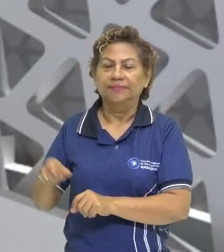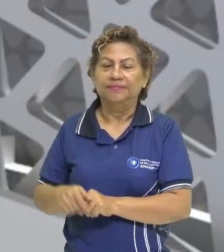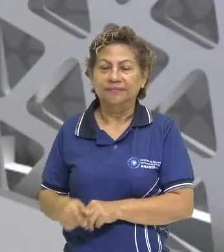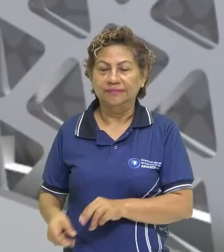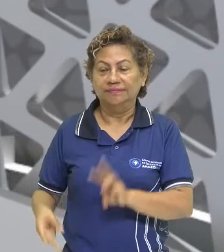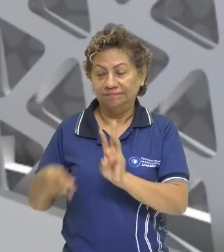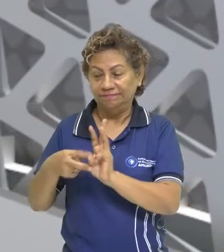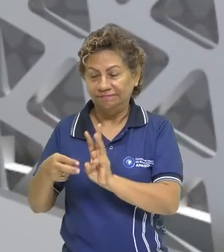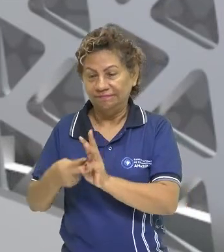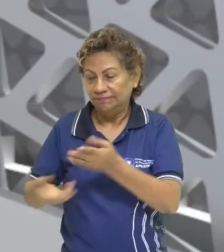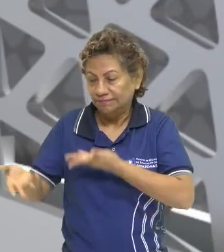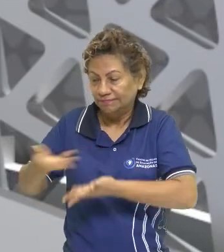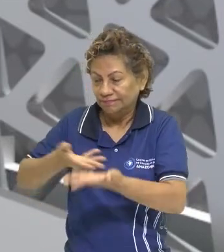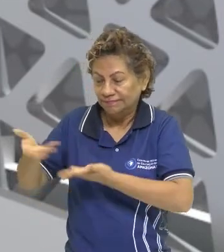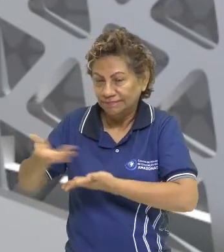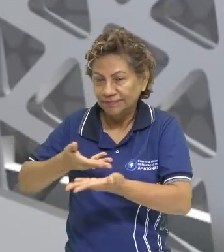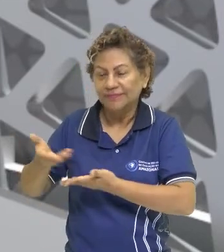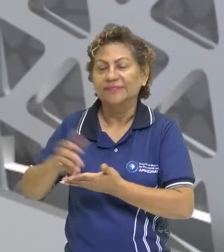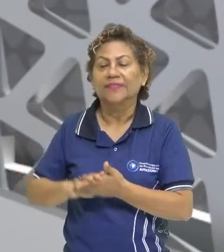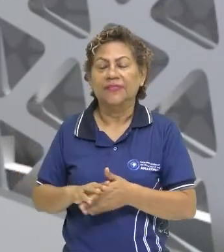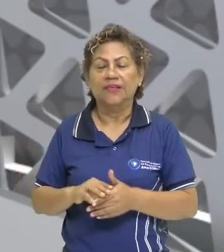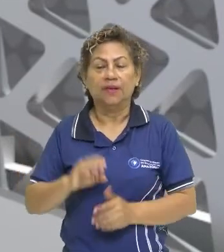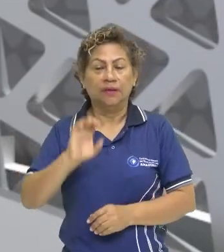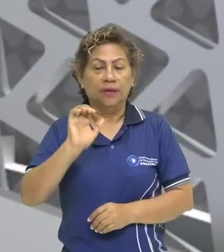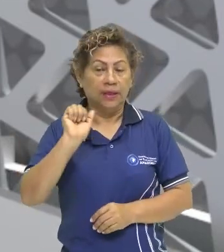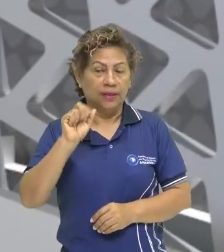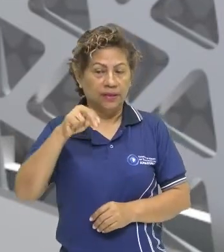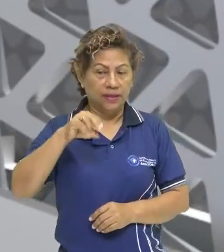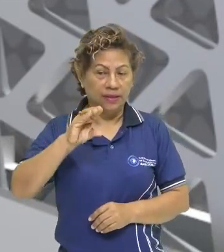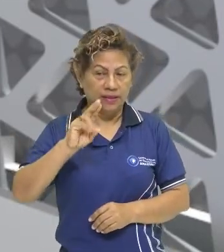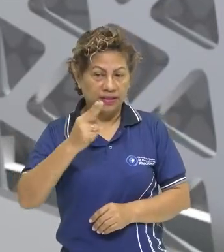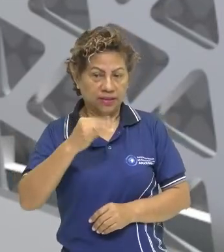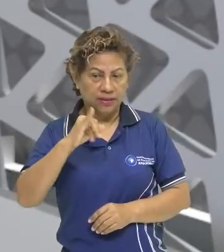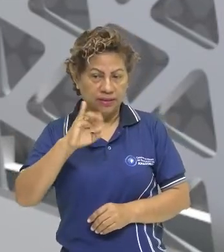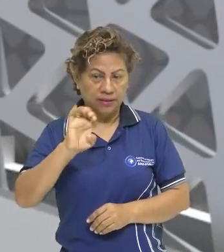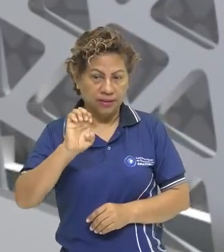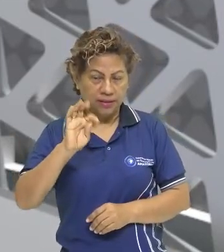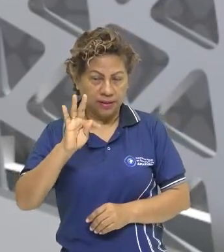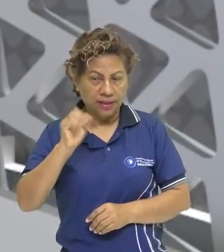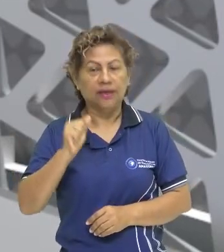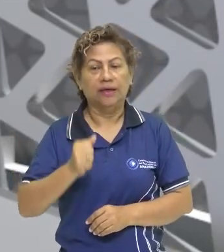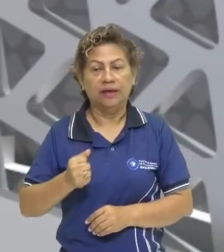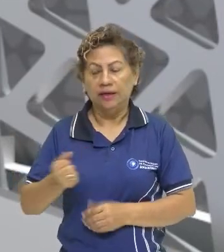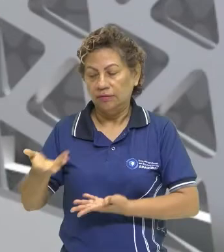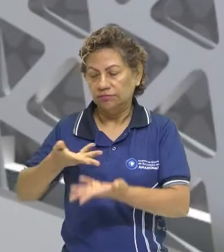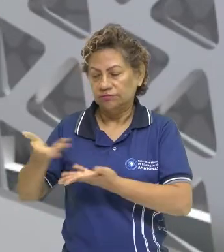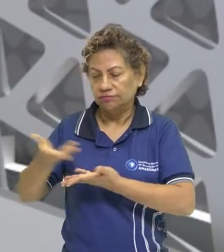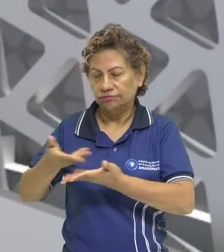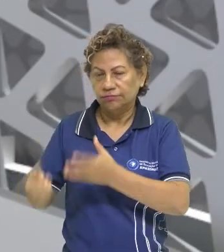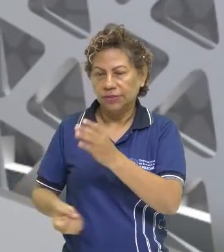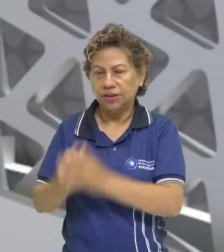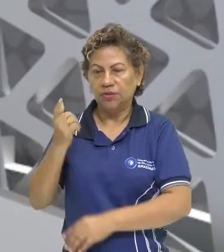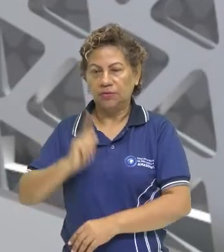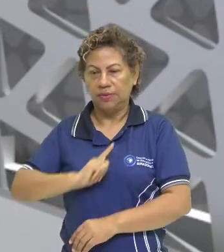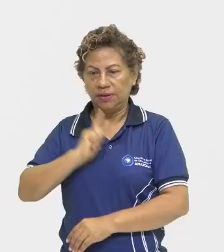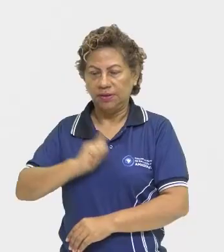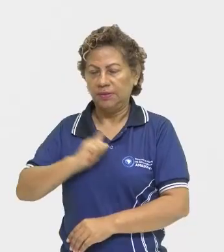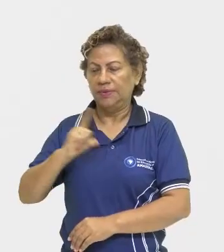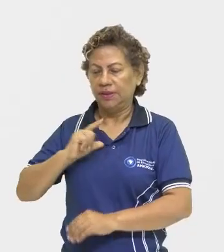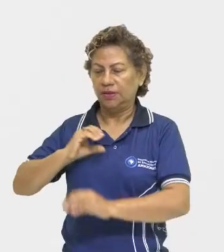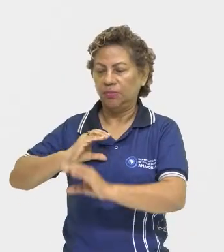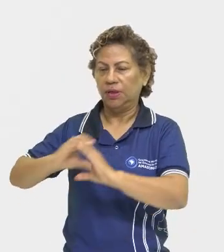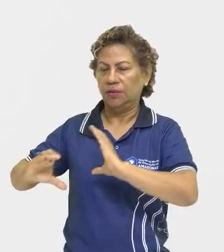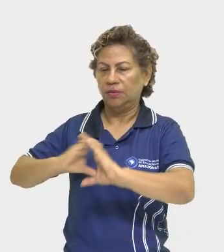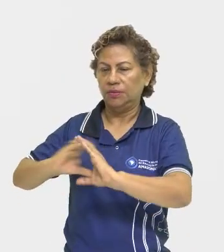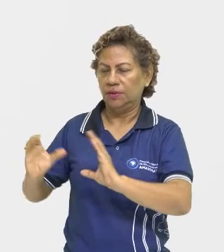aprendeu o tupi, escreveu a gramática, dicionário, para poder se comunicar melhor com os indígenas. Seguindo,